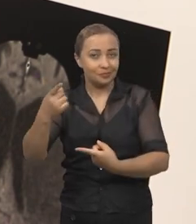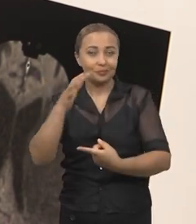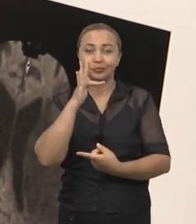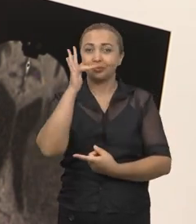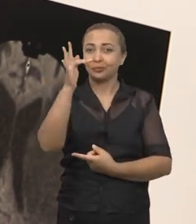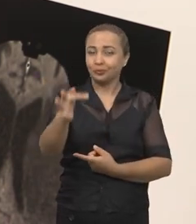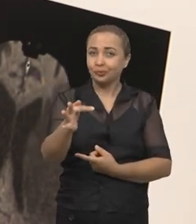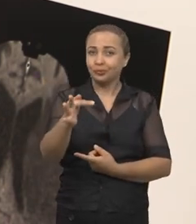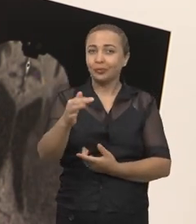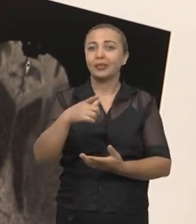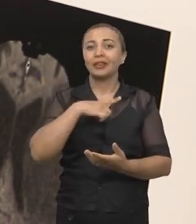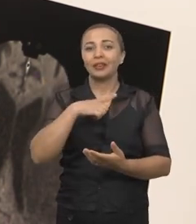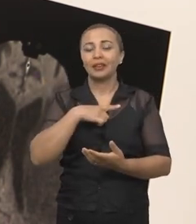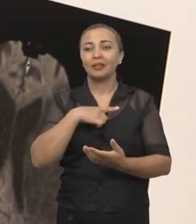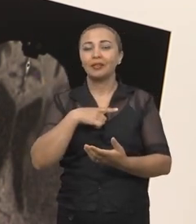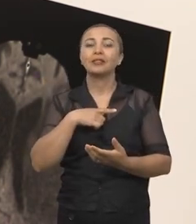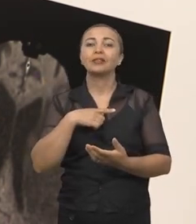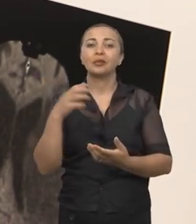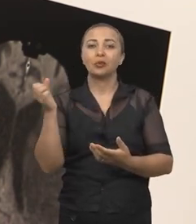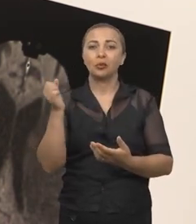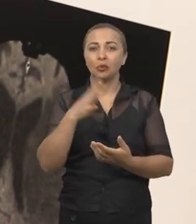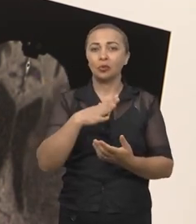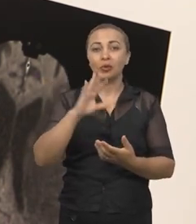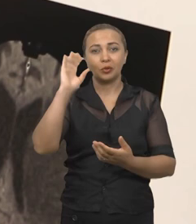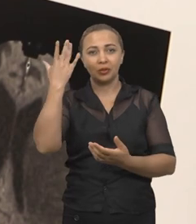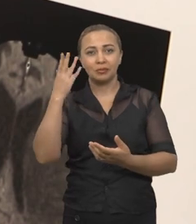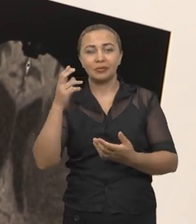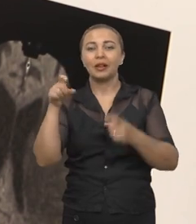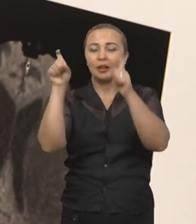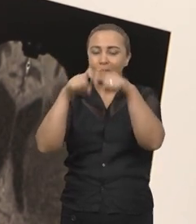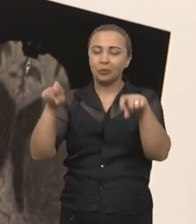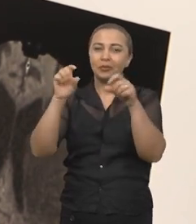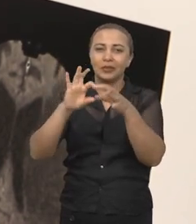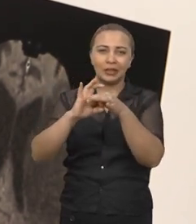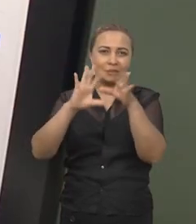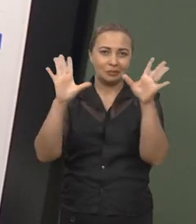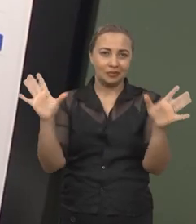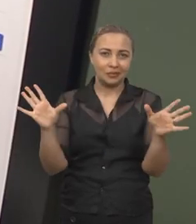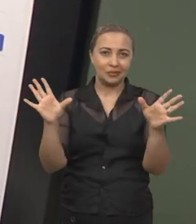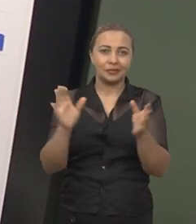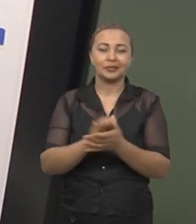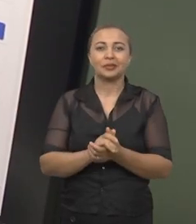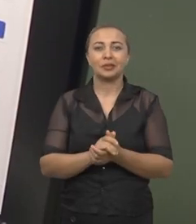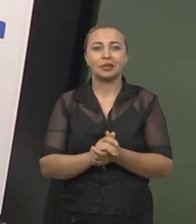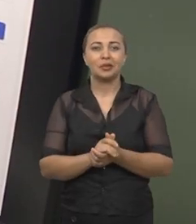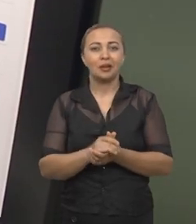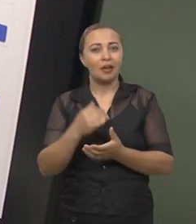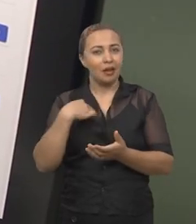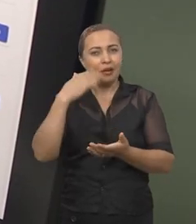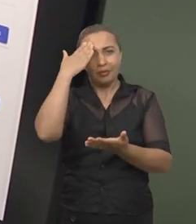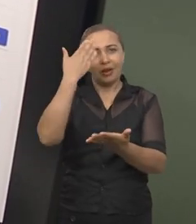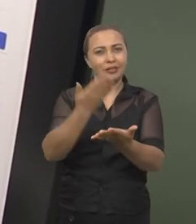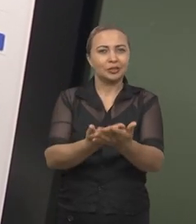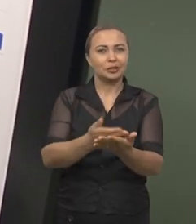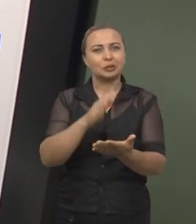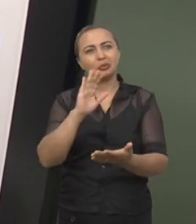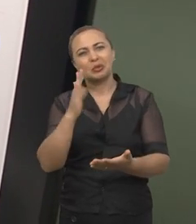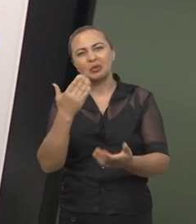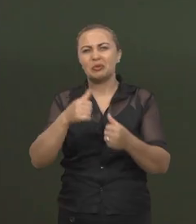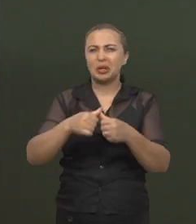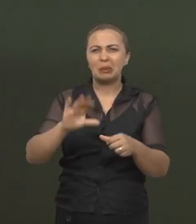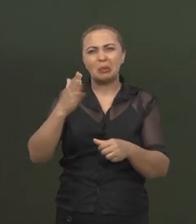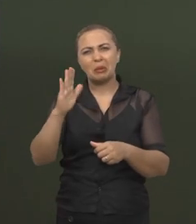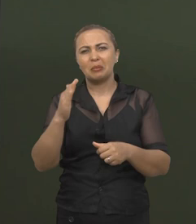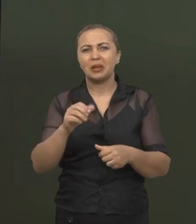com isenção de novas funções é que o software vai estar disponível eu acredito acho que deve levar